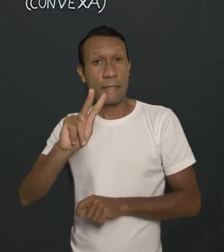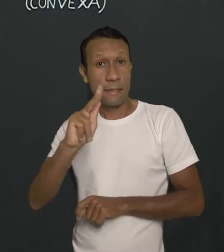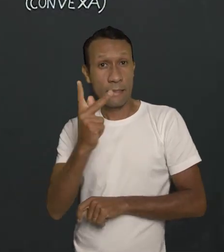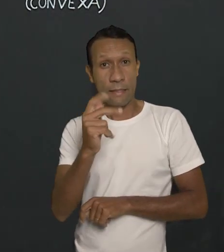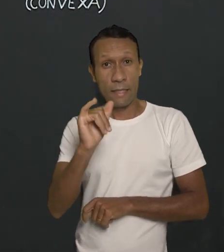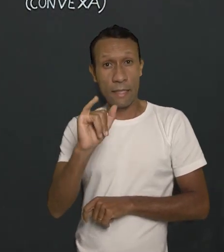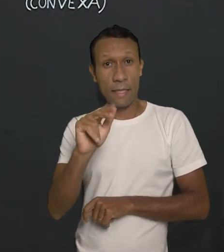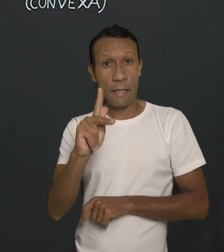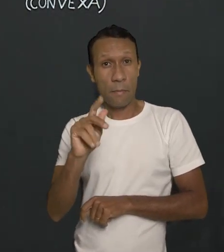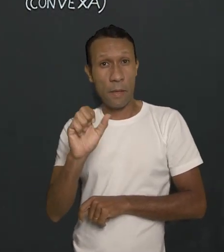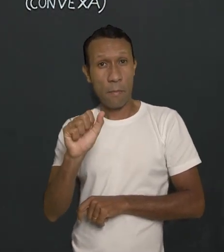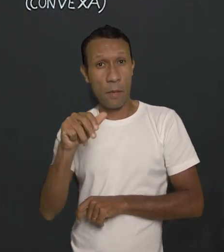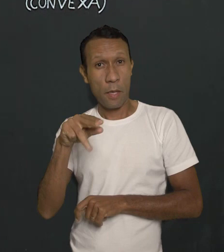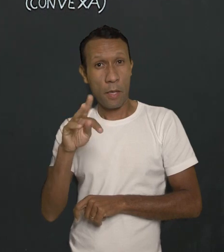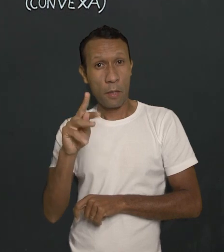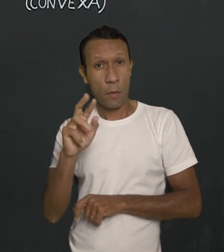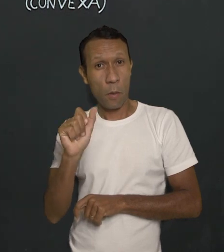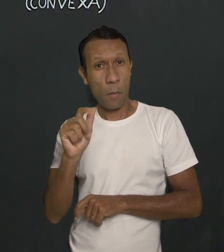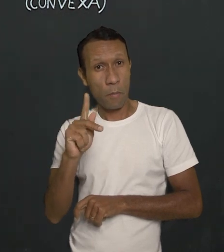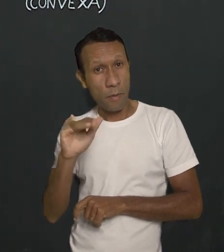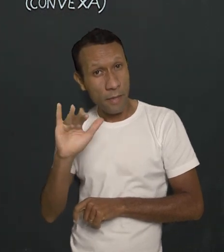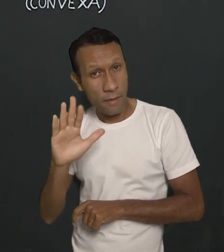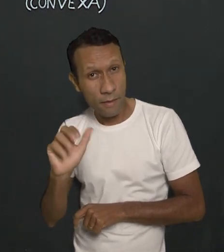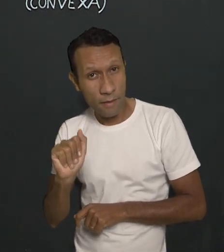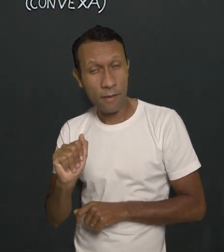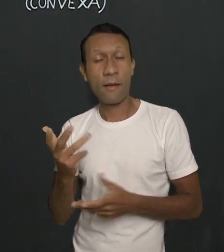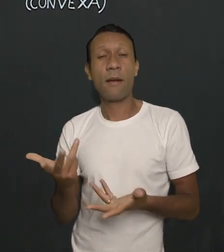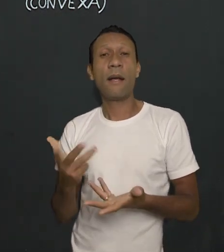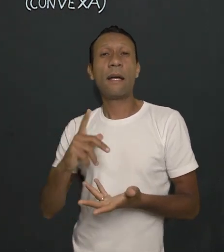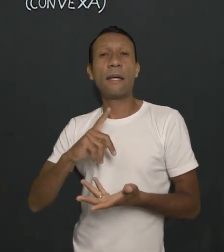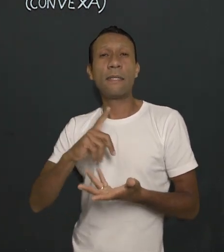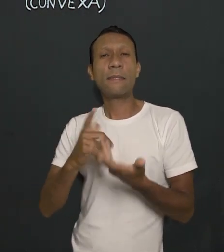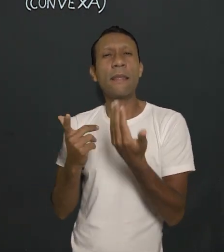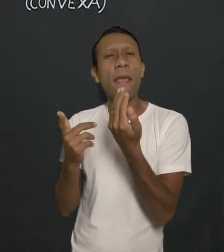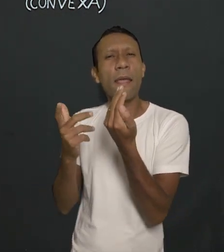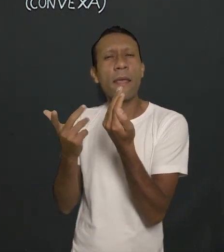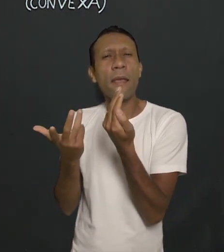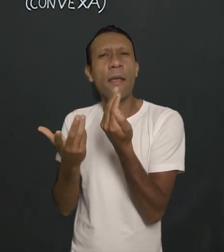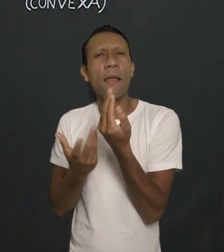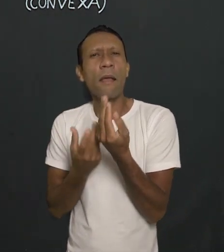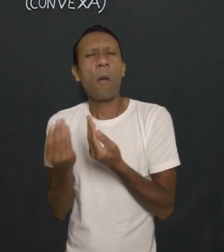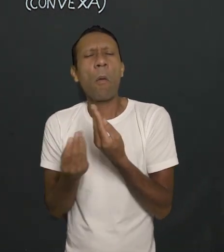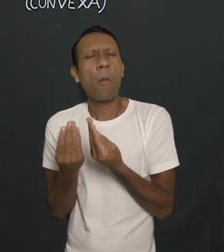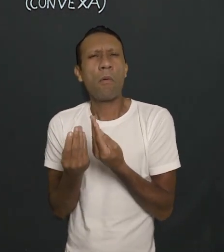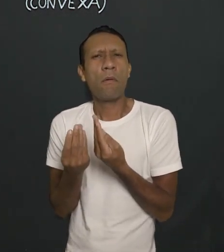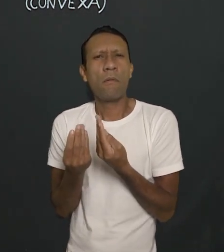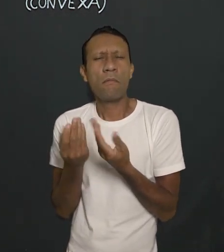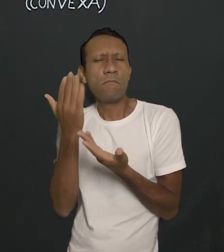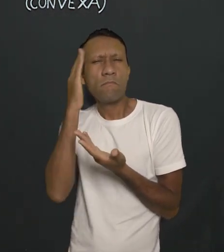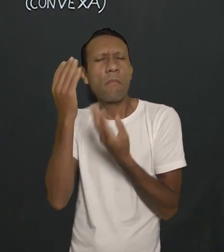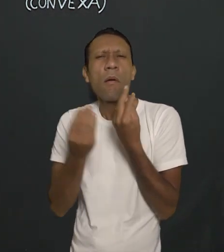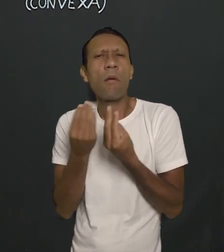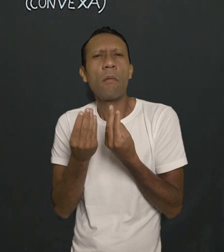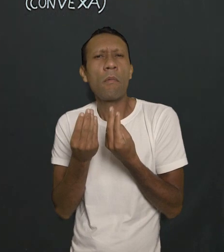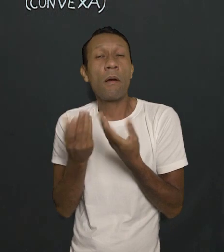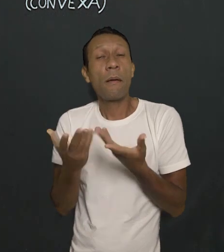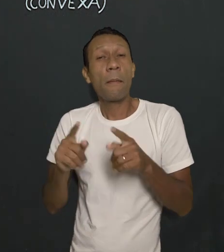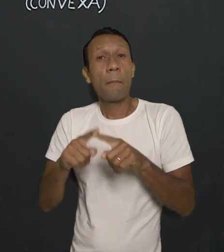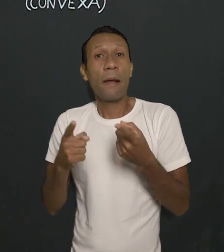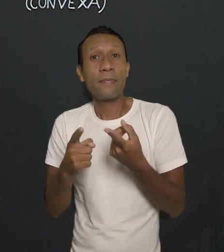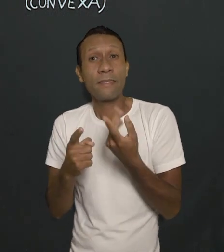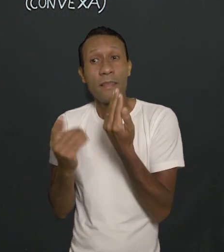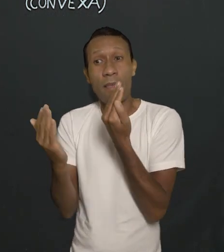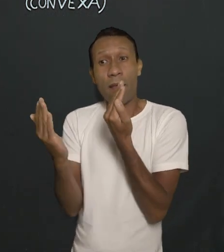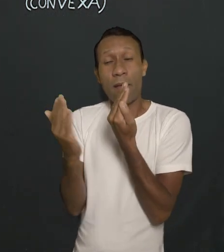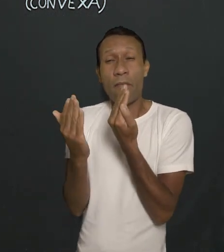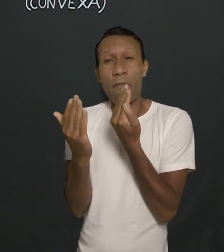hipermetropia. Qual a dificuldade que o hipermétrope, o olho hipermétrope tem para enxergar? A dificuldade